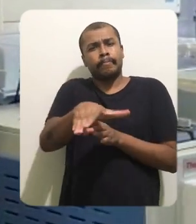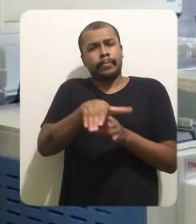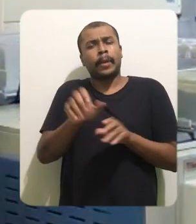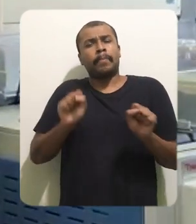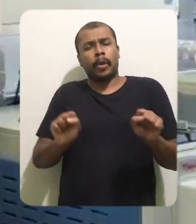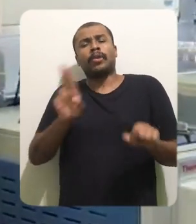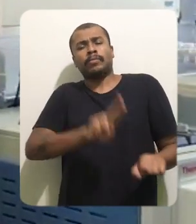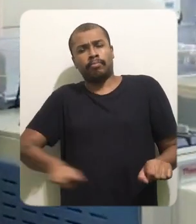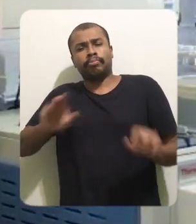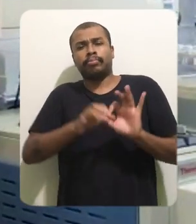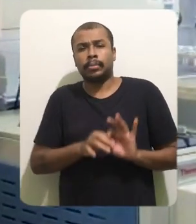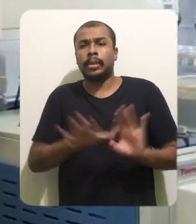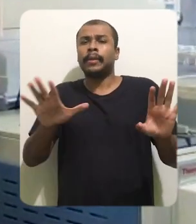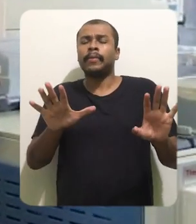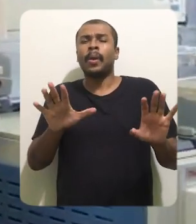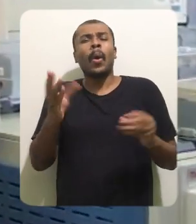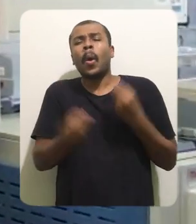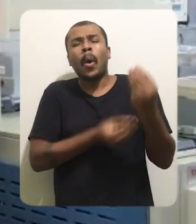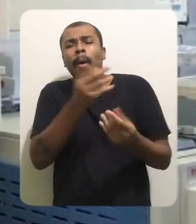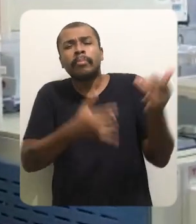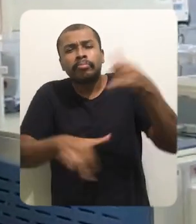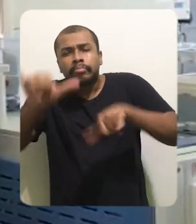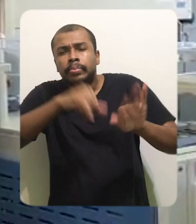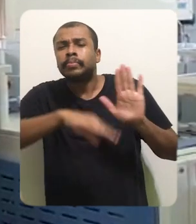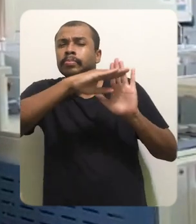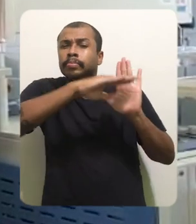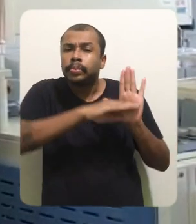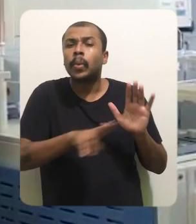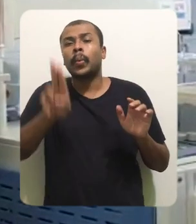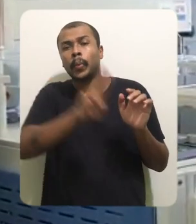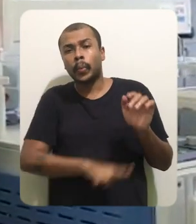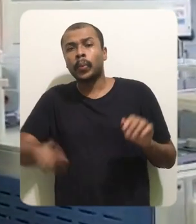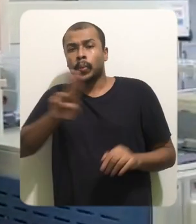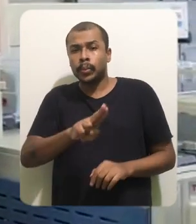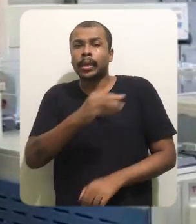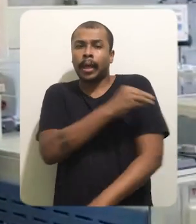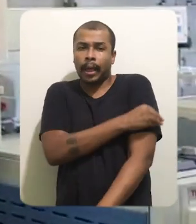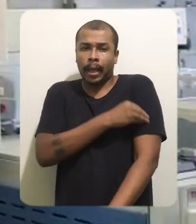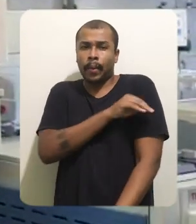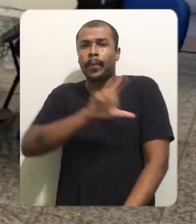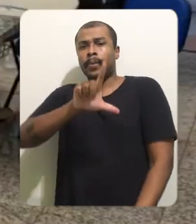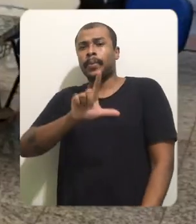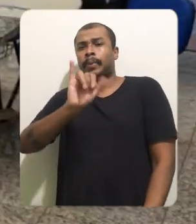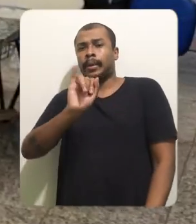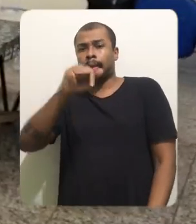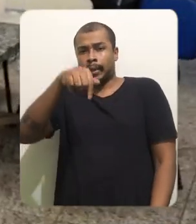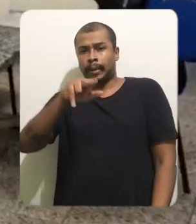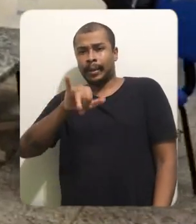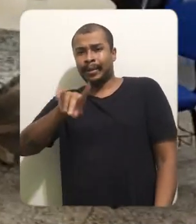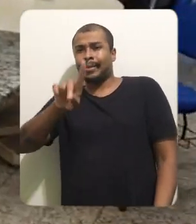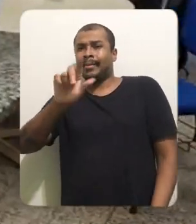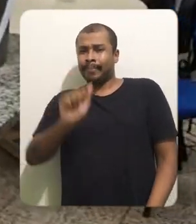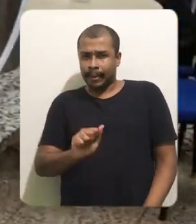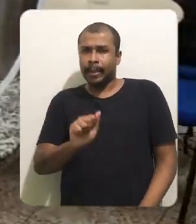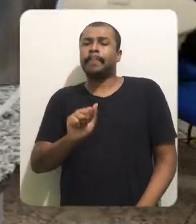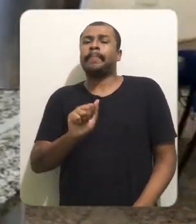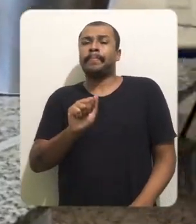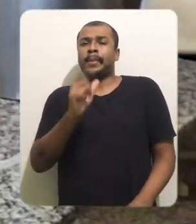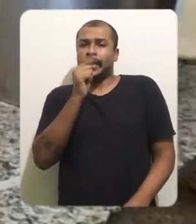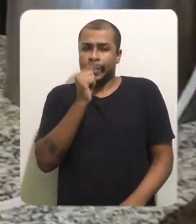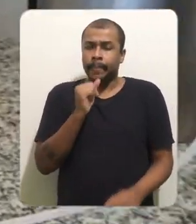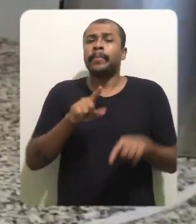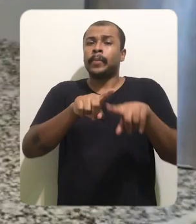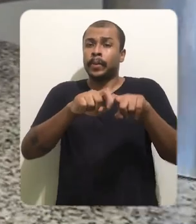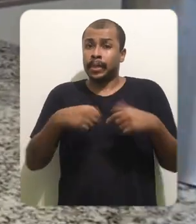Mundial da Saúde, a ONS. Essa formulação utiliza álcool na forma líquida e não na forma de gel.